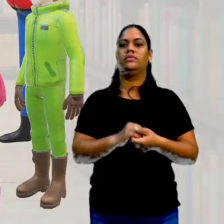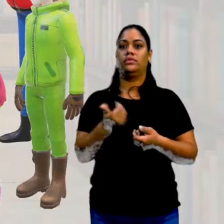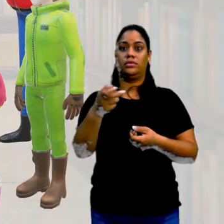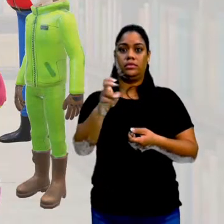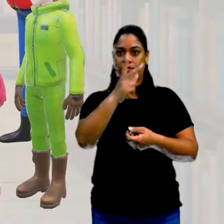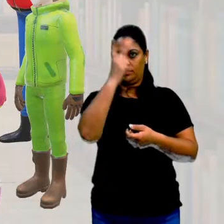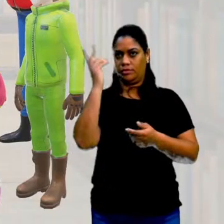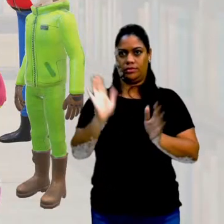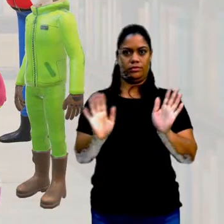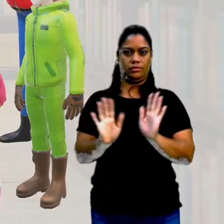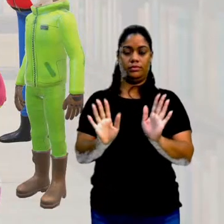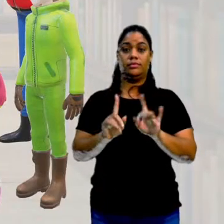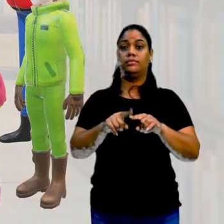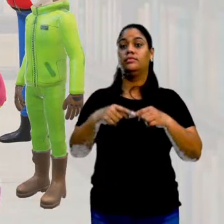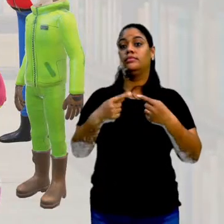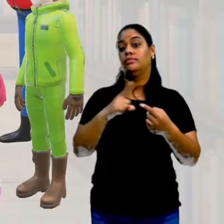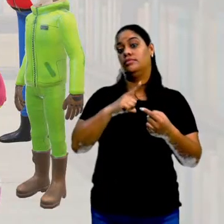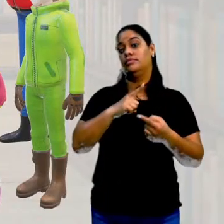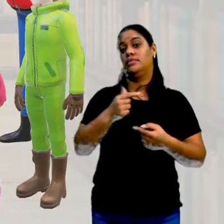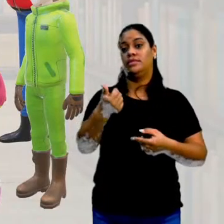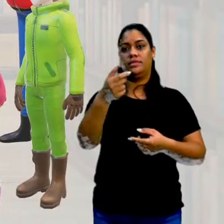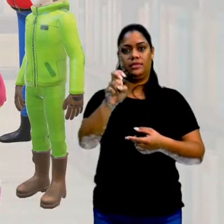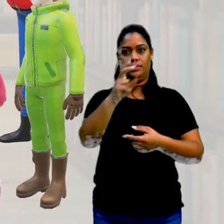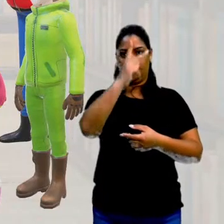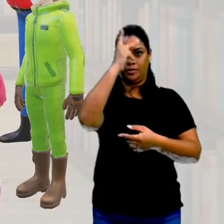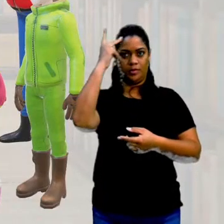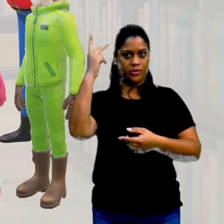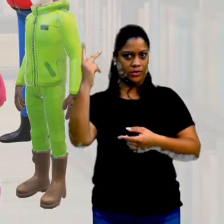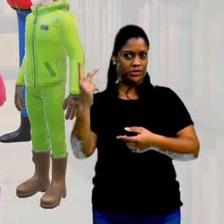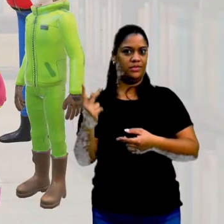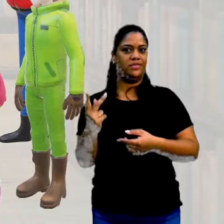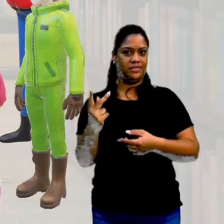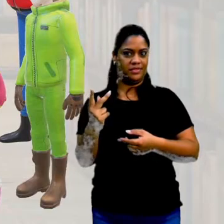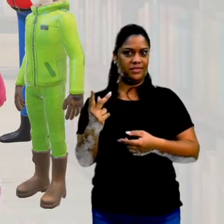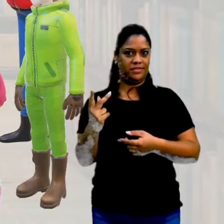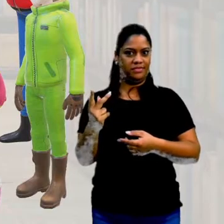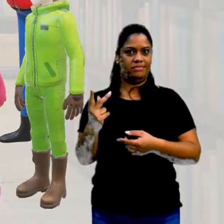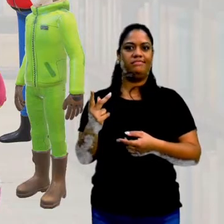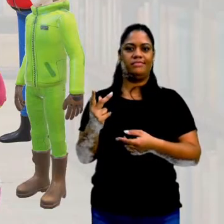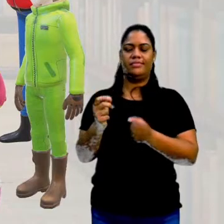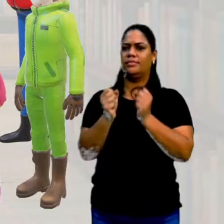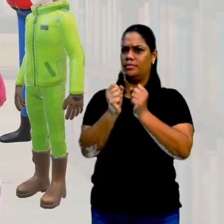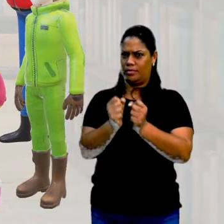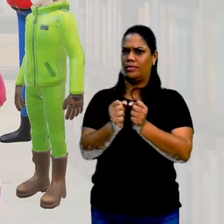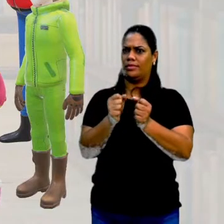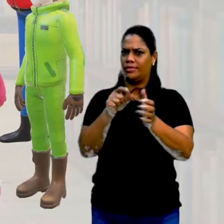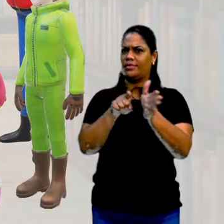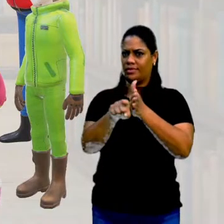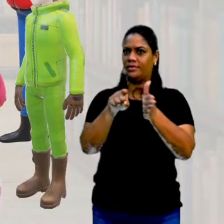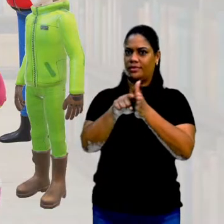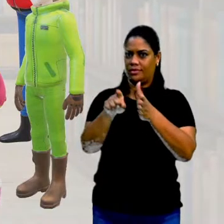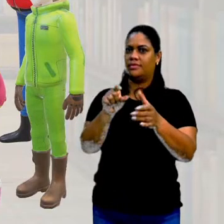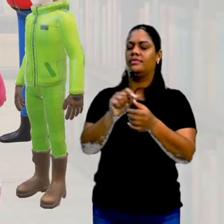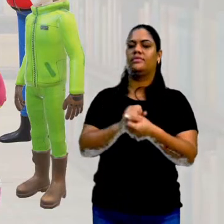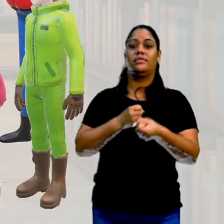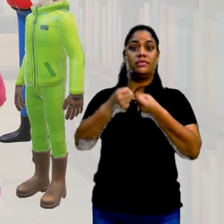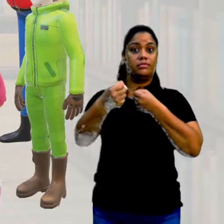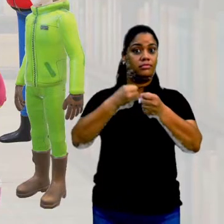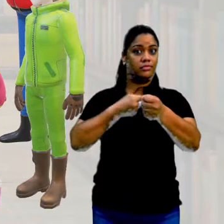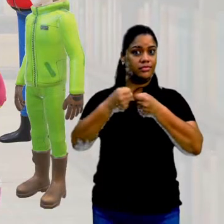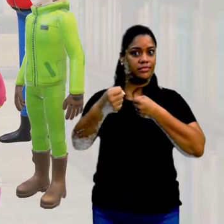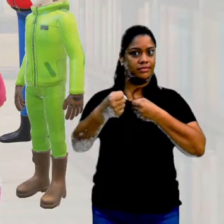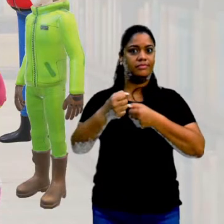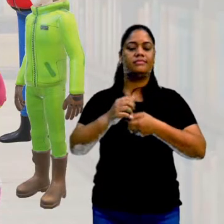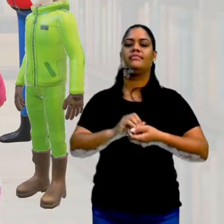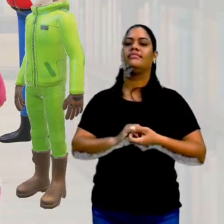pessoas. Então, se a gente tem 15 pessoas que podem ser entrevistadas, presentes